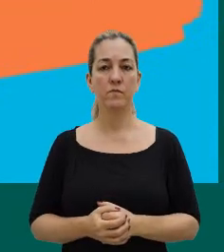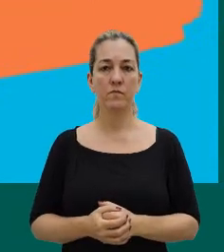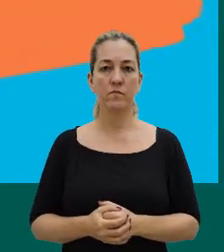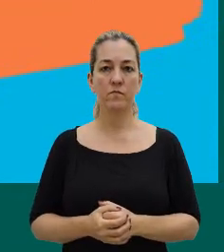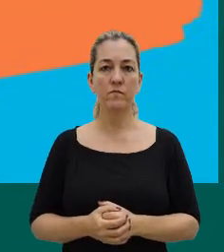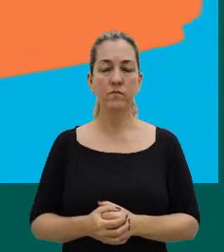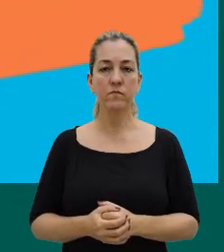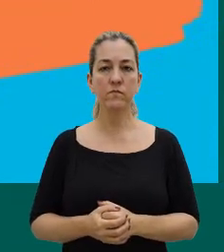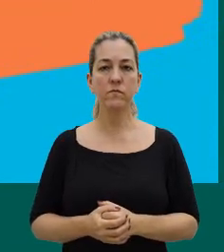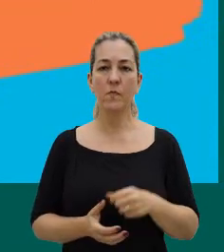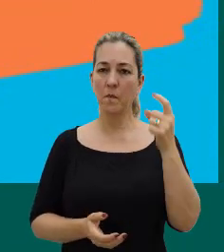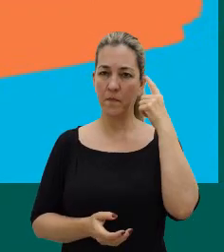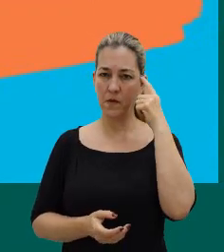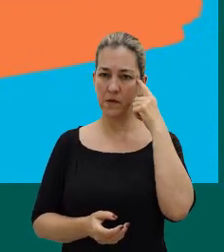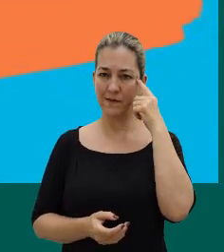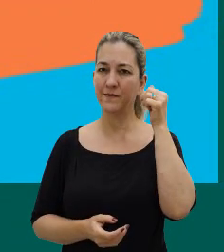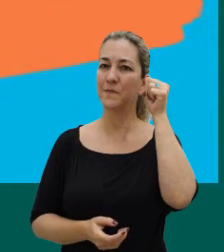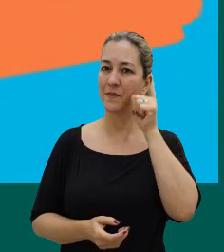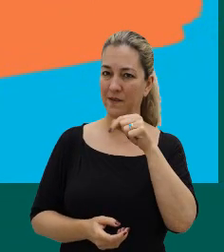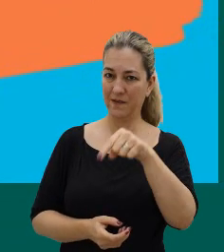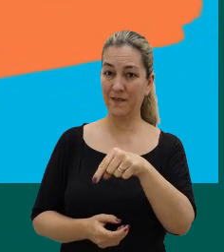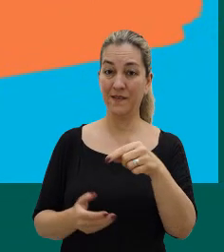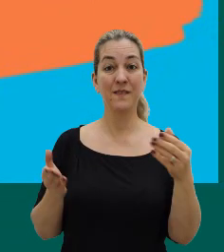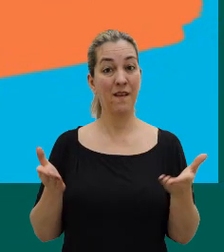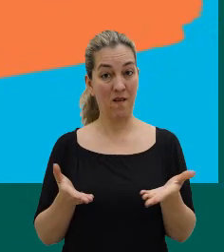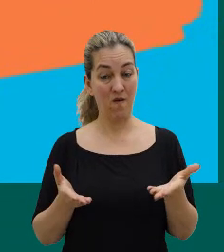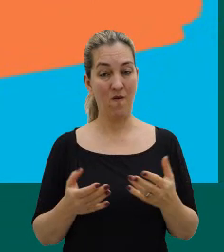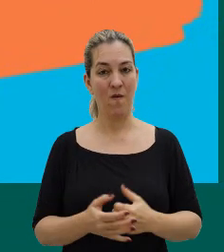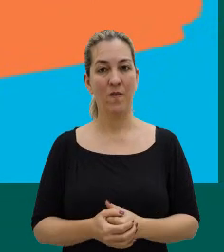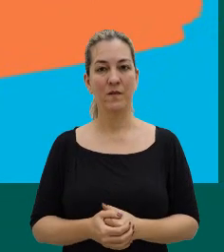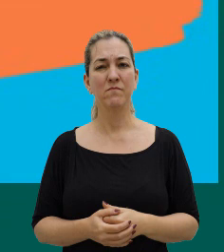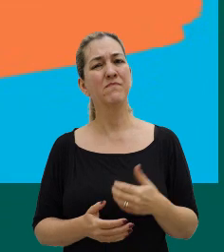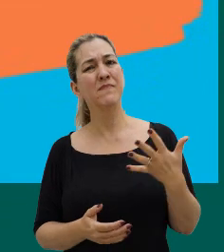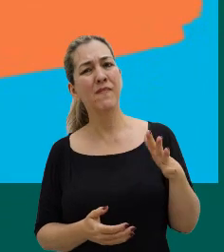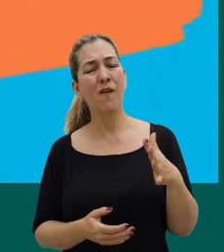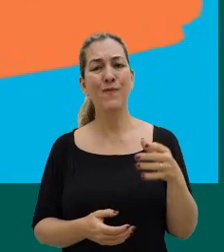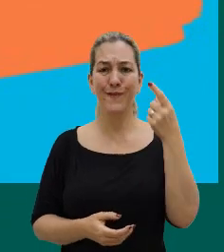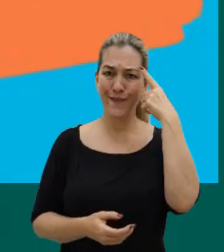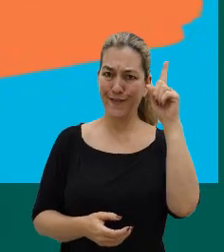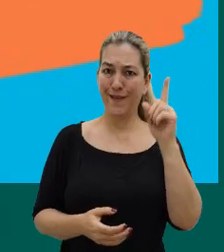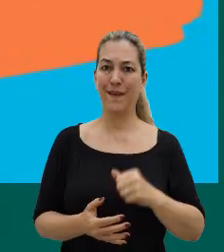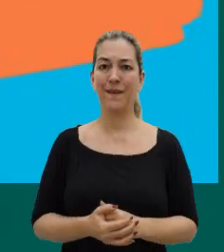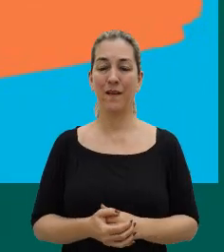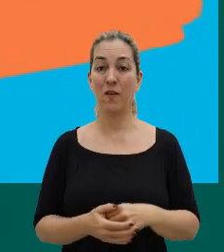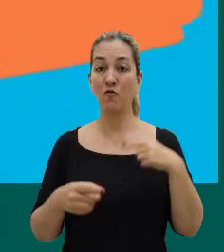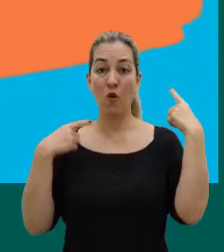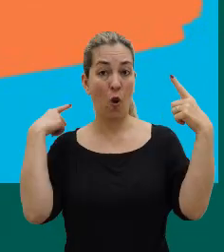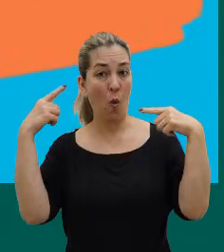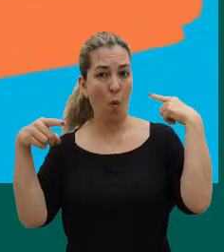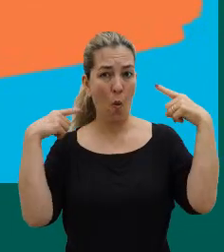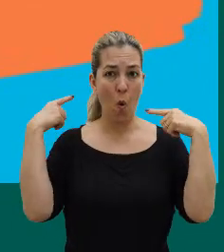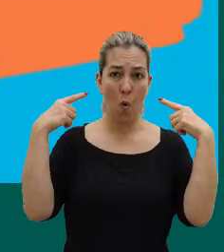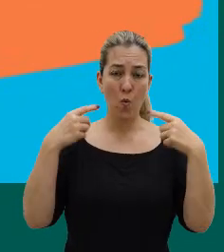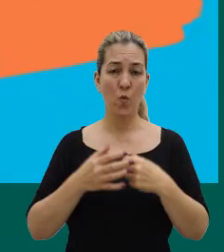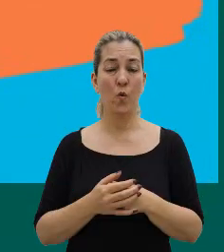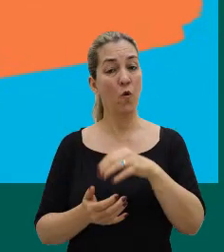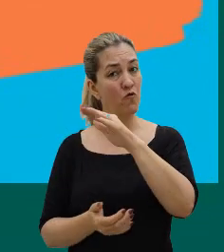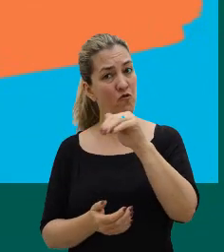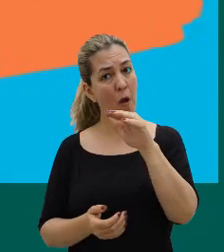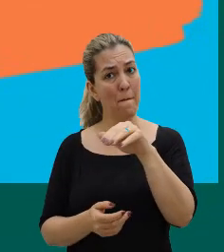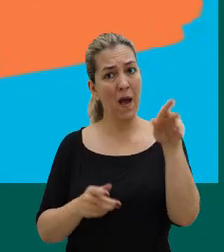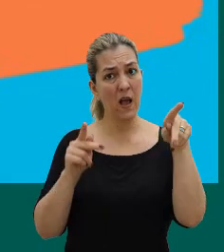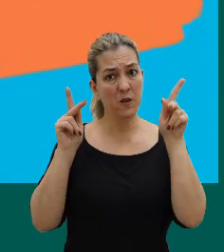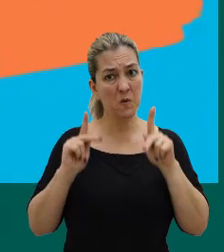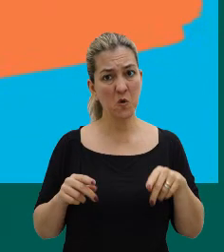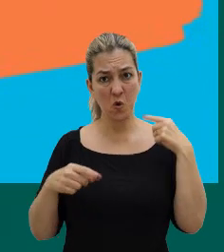Então, eu fico pensando, né, meninas, que a partir de agora, talvez a ideia de loucura, ou de chamar o outro de